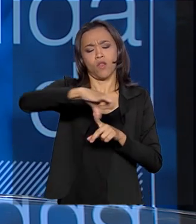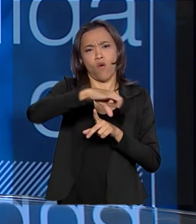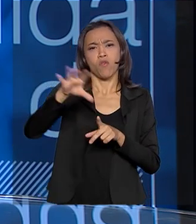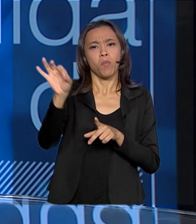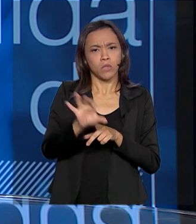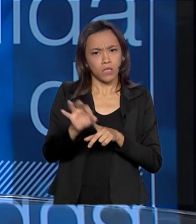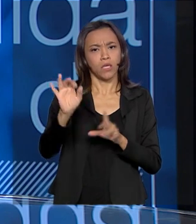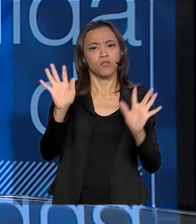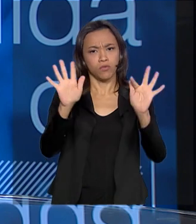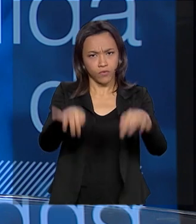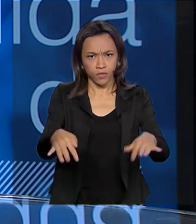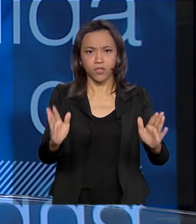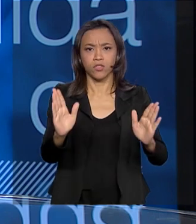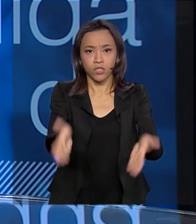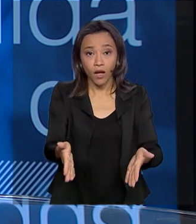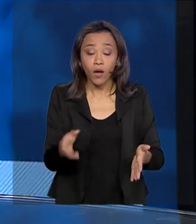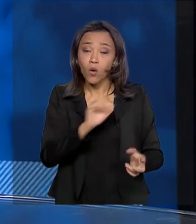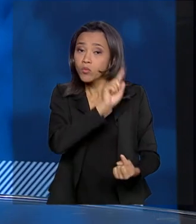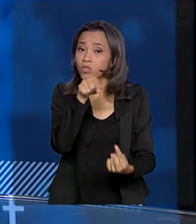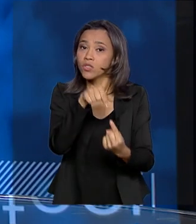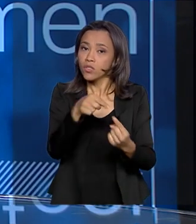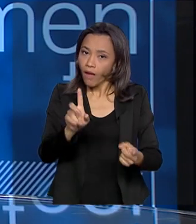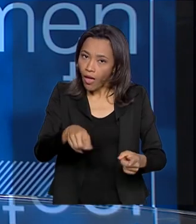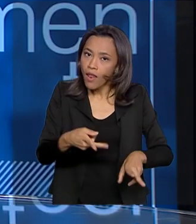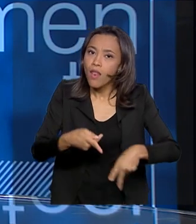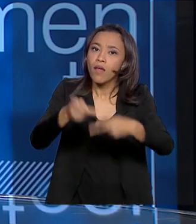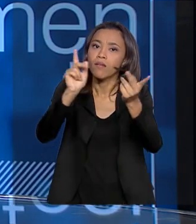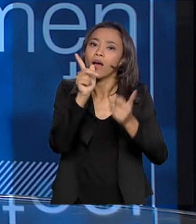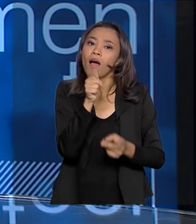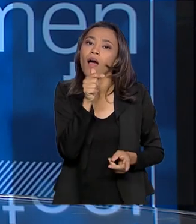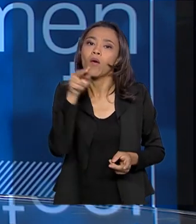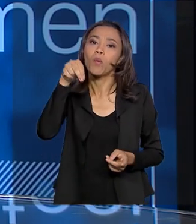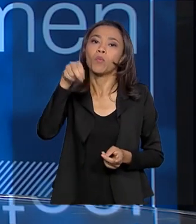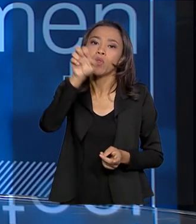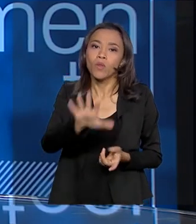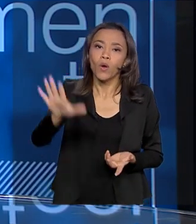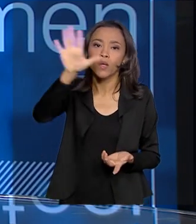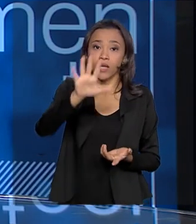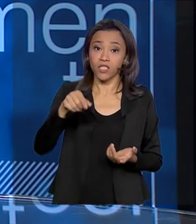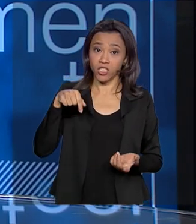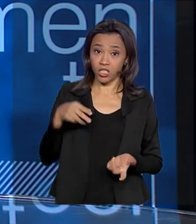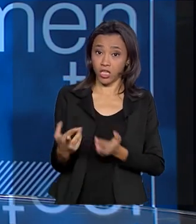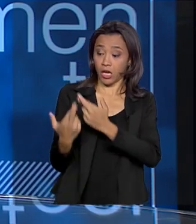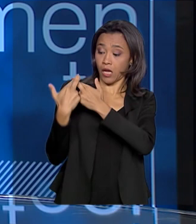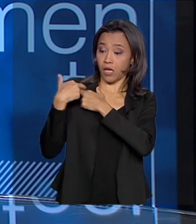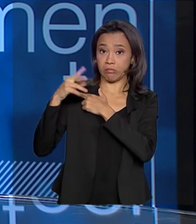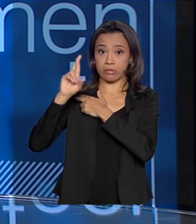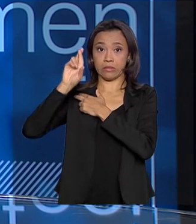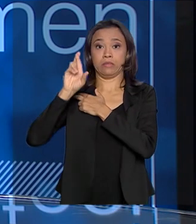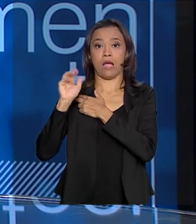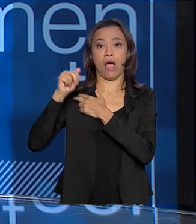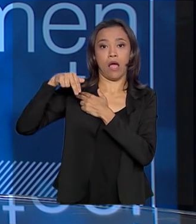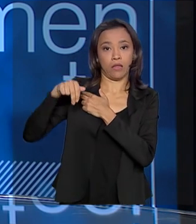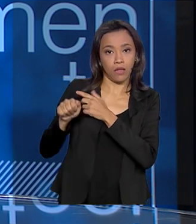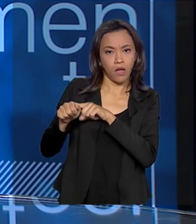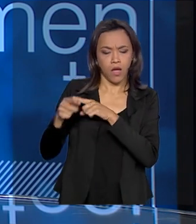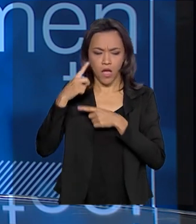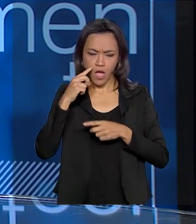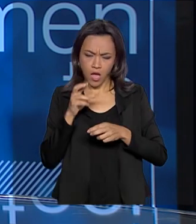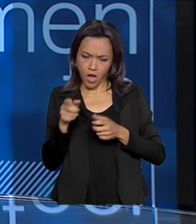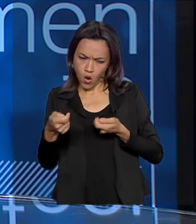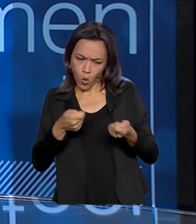concluído. Então, visa levar a água para o Nordeste e cabe à ANA fazer o papel de regulador e